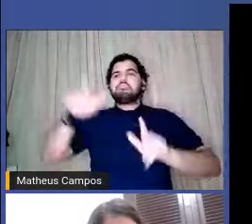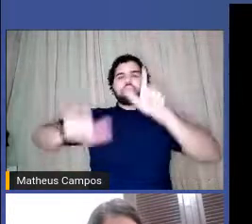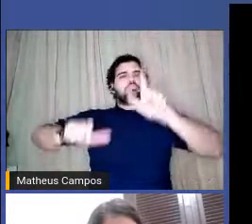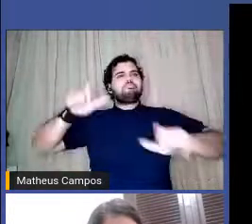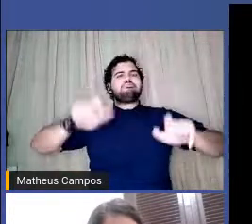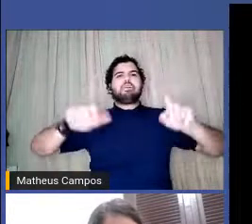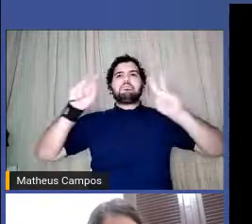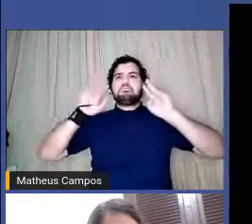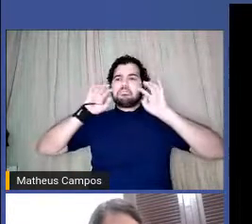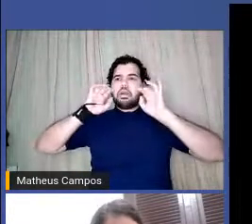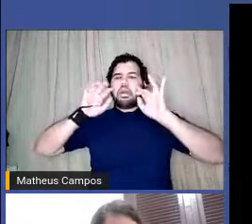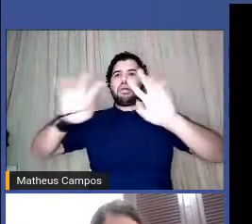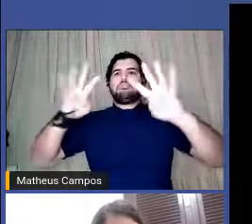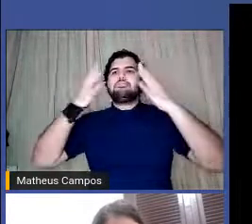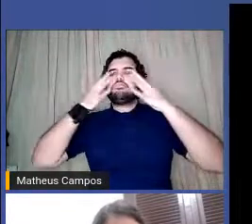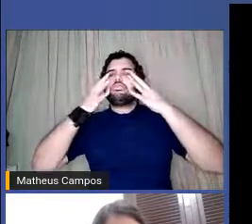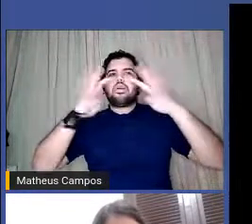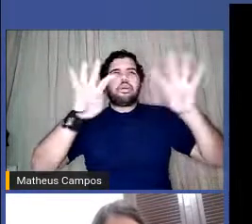outros lugares.